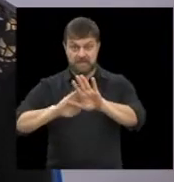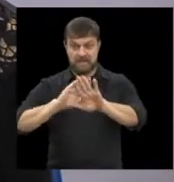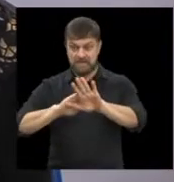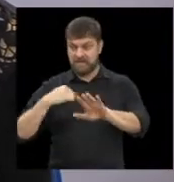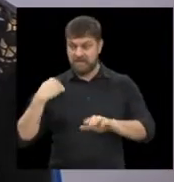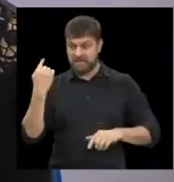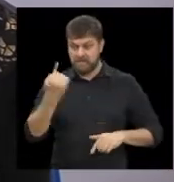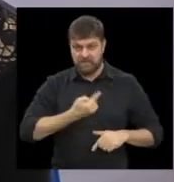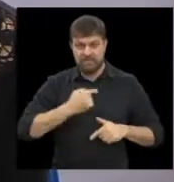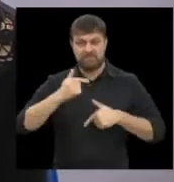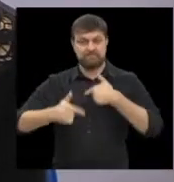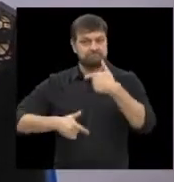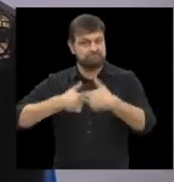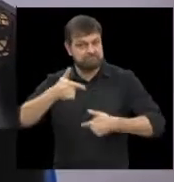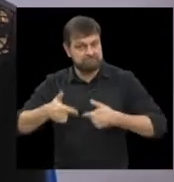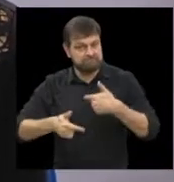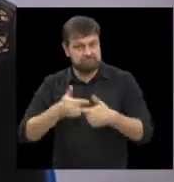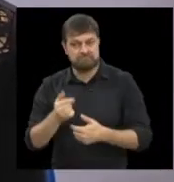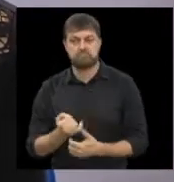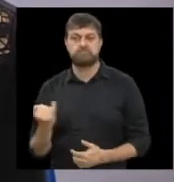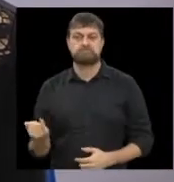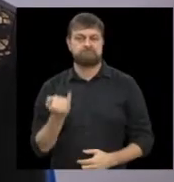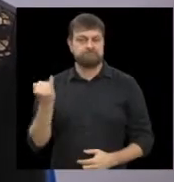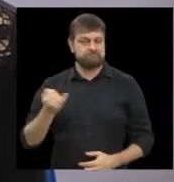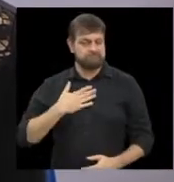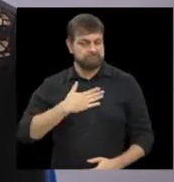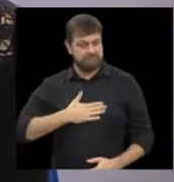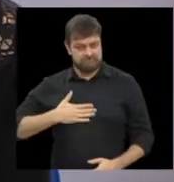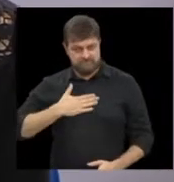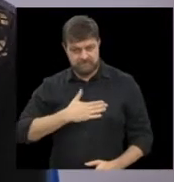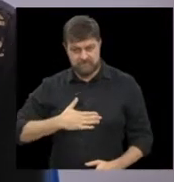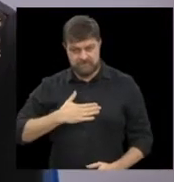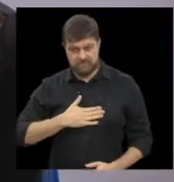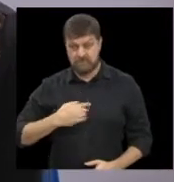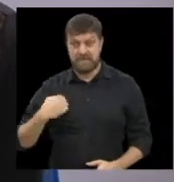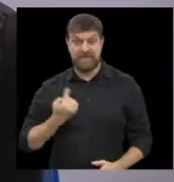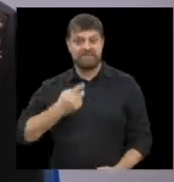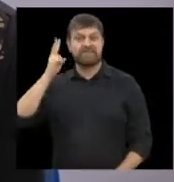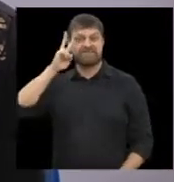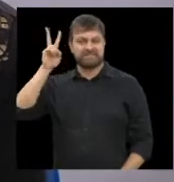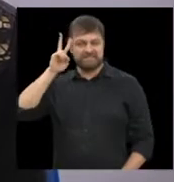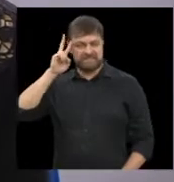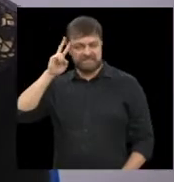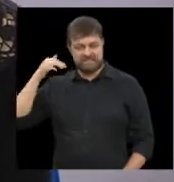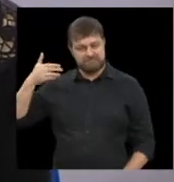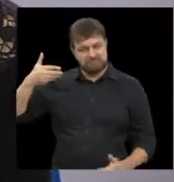Mariana, então isso é muito gostoso. E temos um pouco da nossa história.